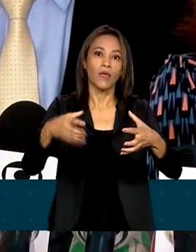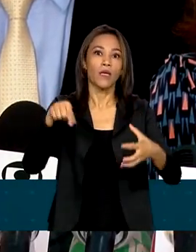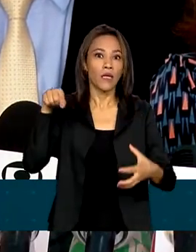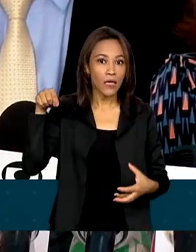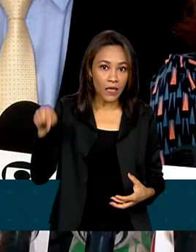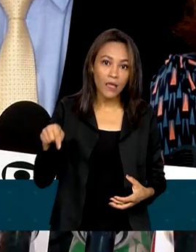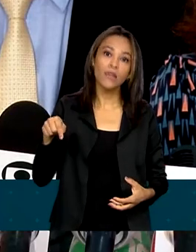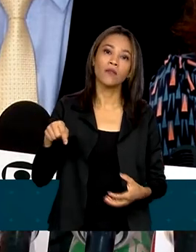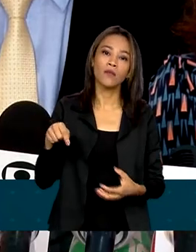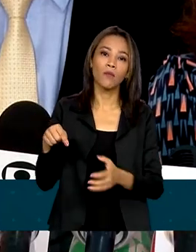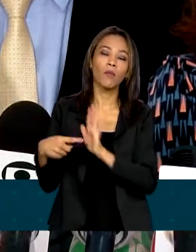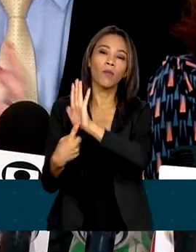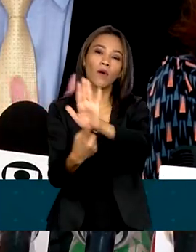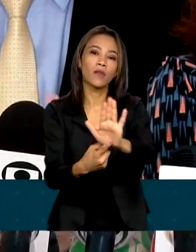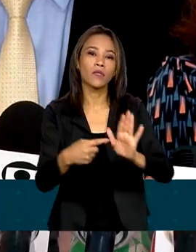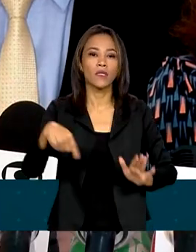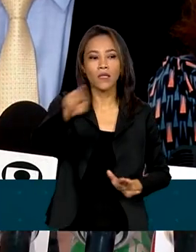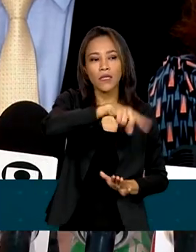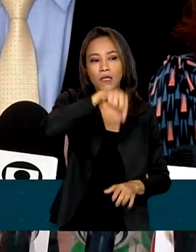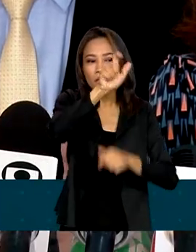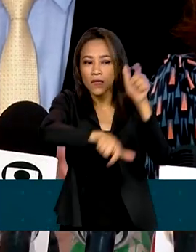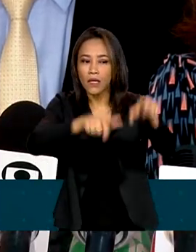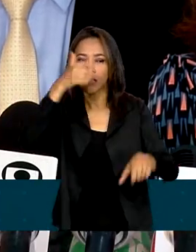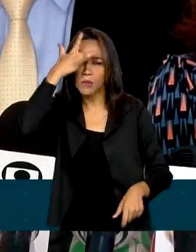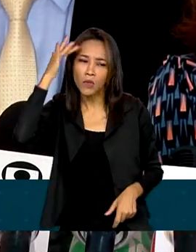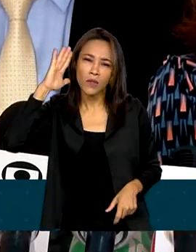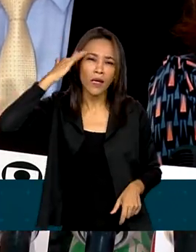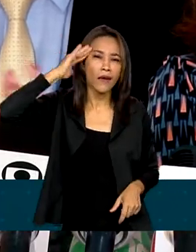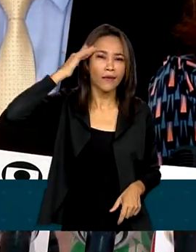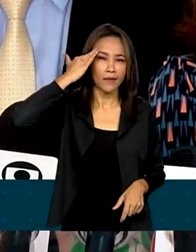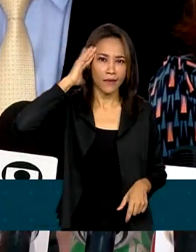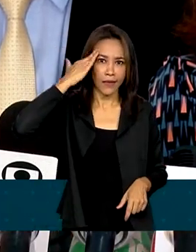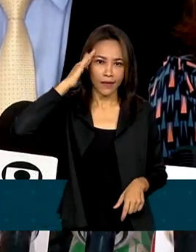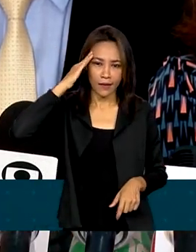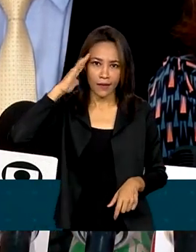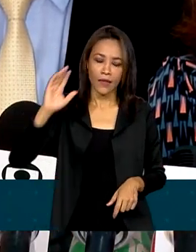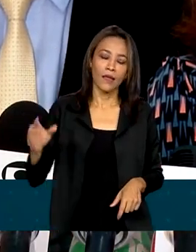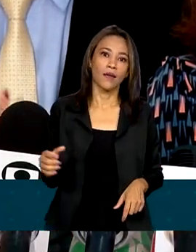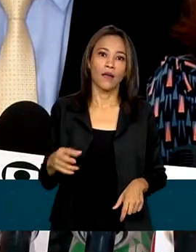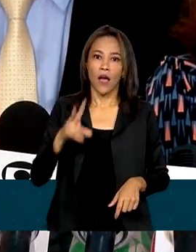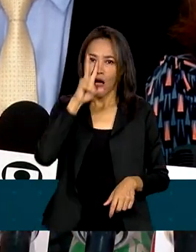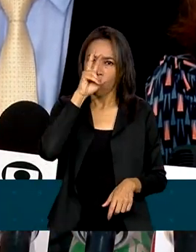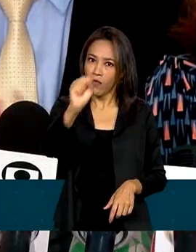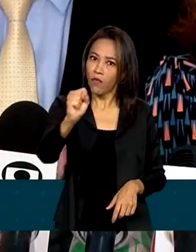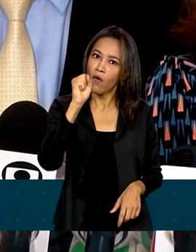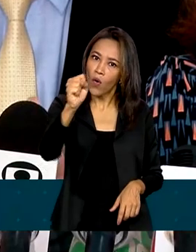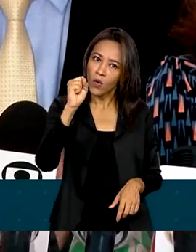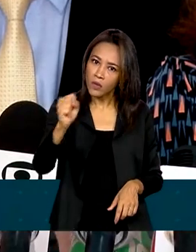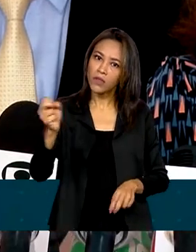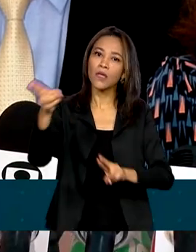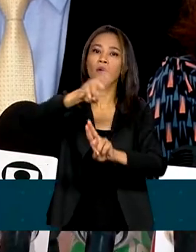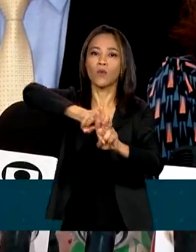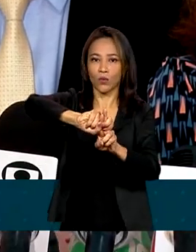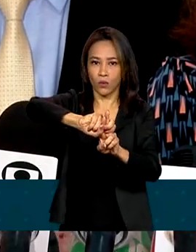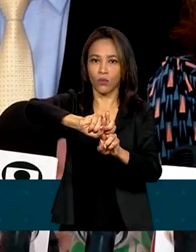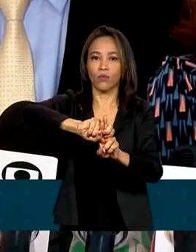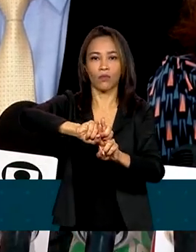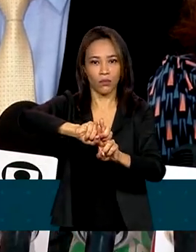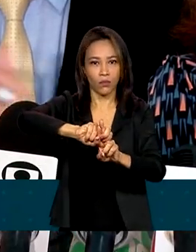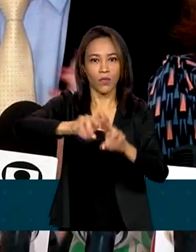as pessoas entendam definitivamente a grandiosidade e a força que é o Sistema Único de Saúde.